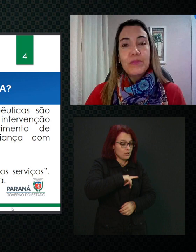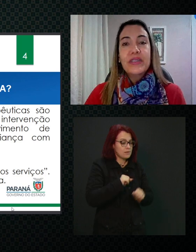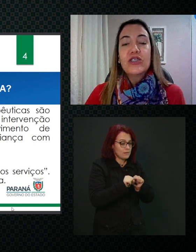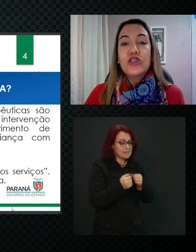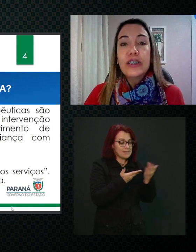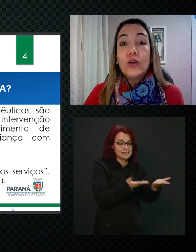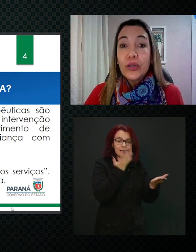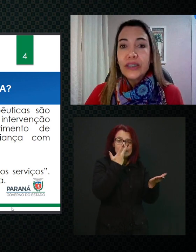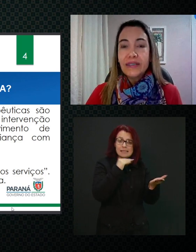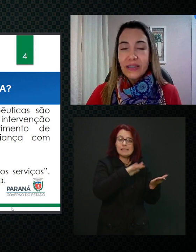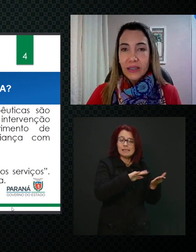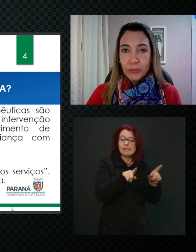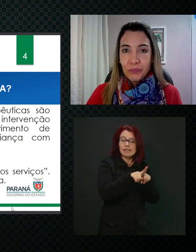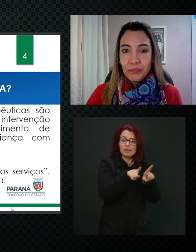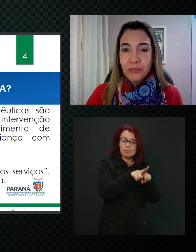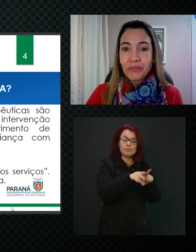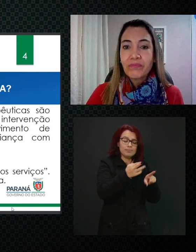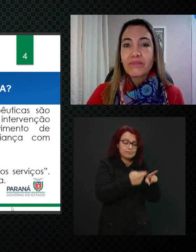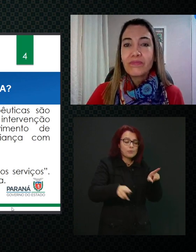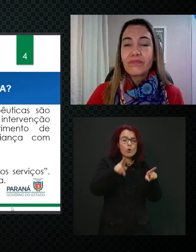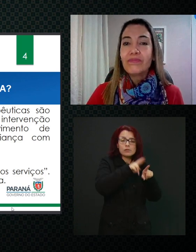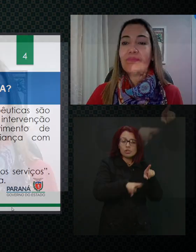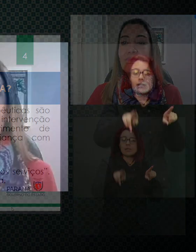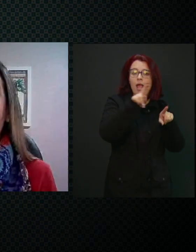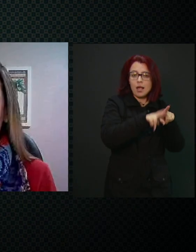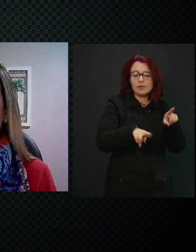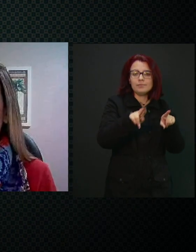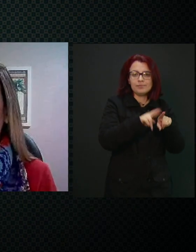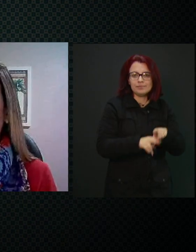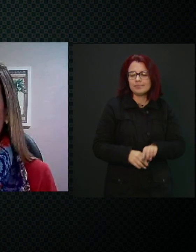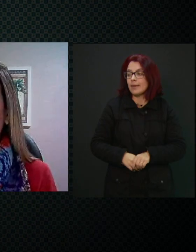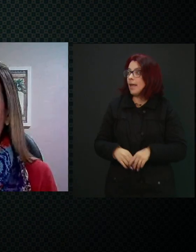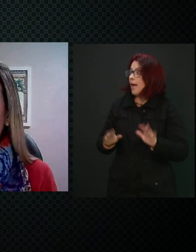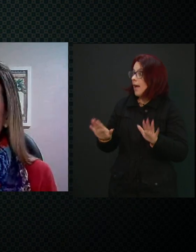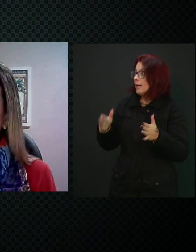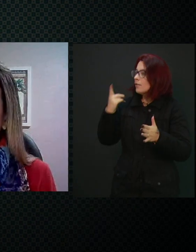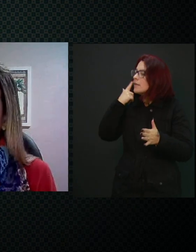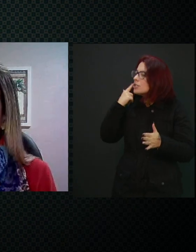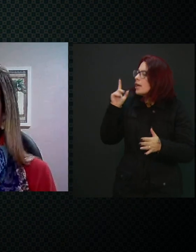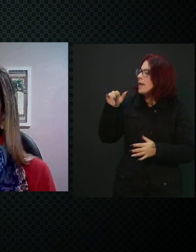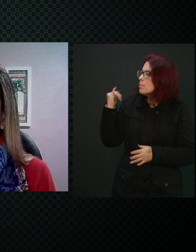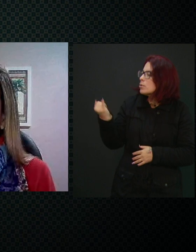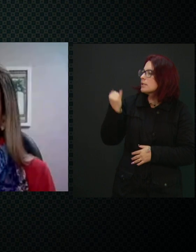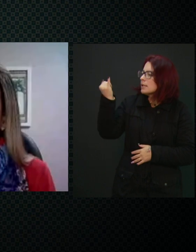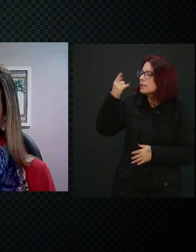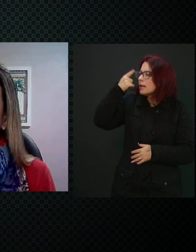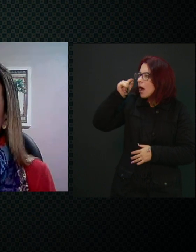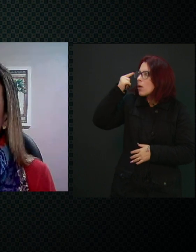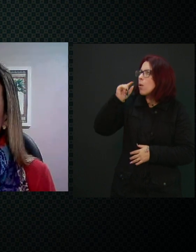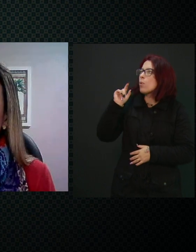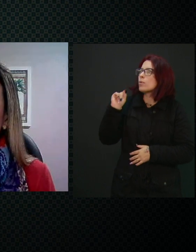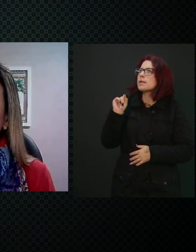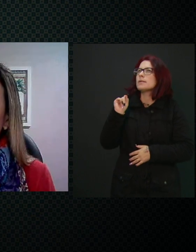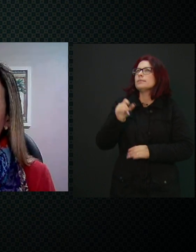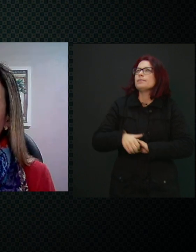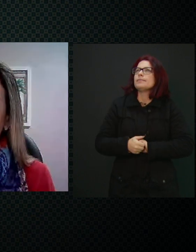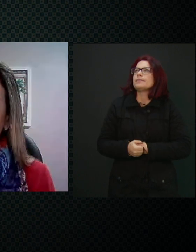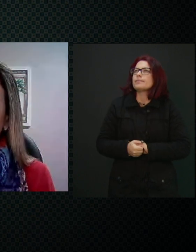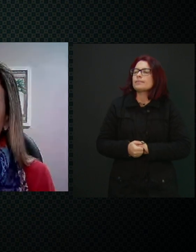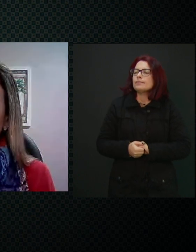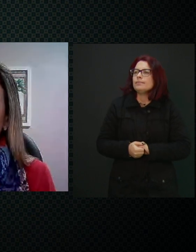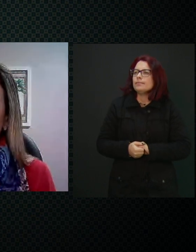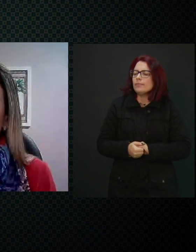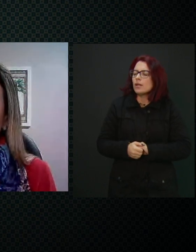Por isso que ela precisa de orientação. E eu acho que é muito interessante aí, né, Carol? Até a questão, né,